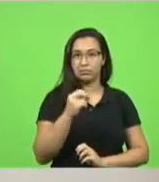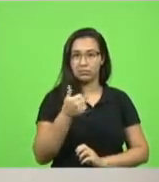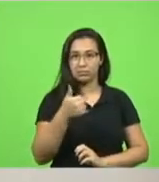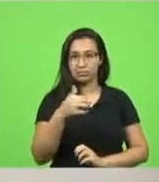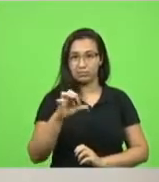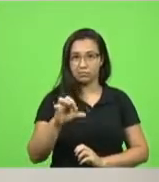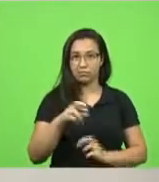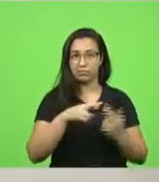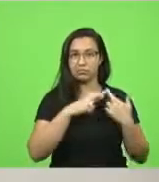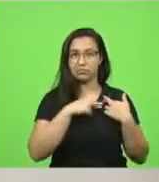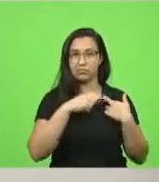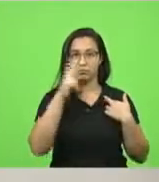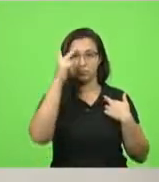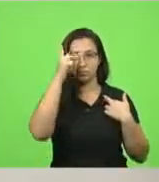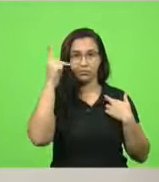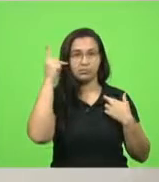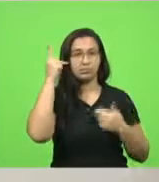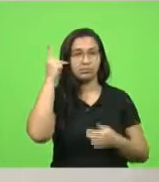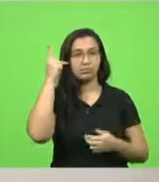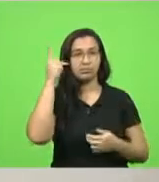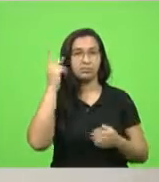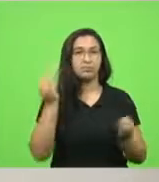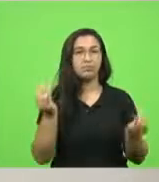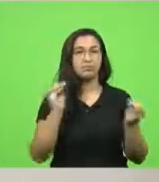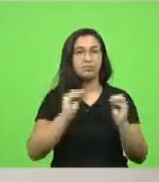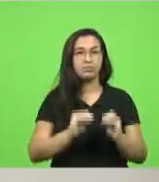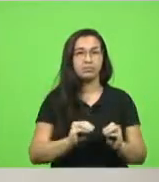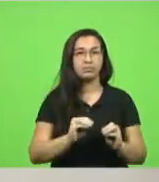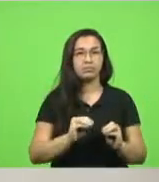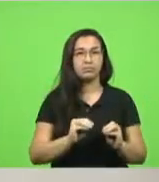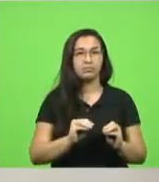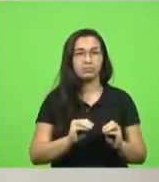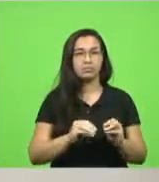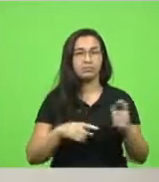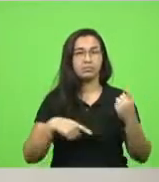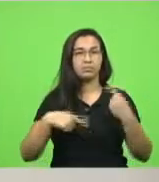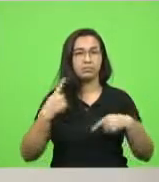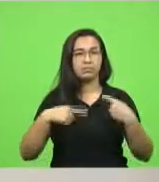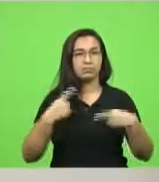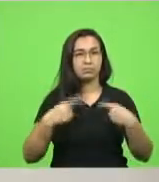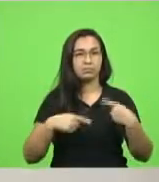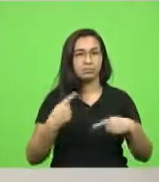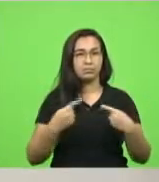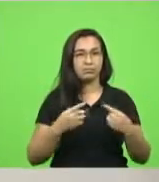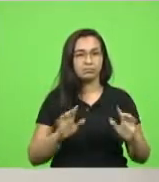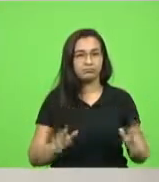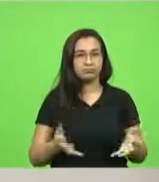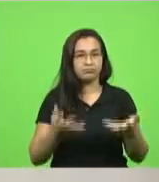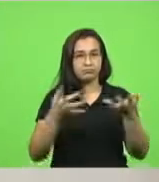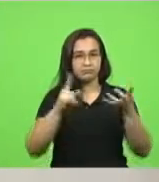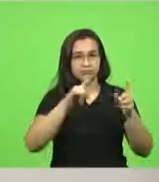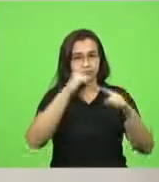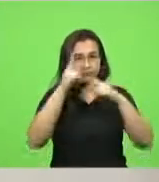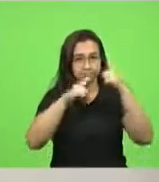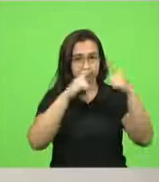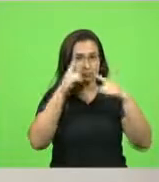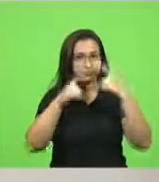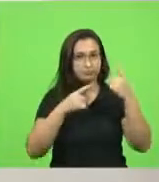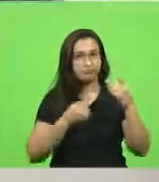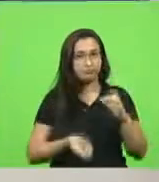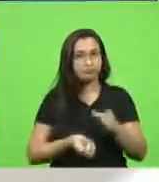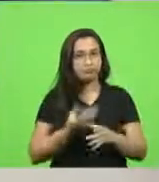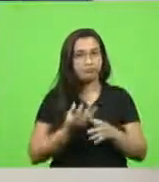Autor, deputada Paulinha. Institui o programa de Política de Incentivo à Economia Criativa no Estado de Santa